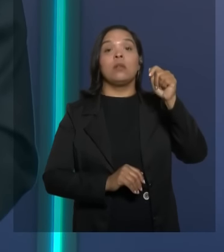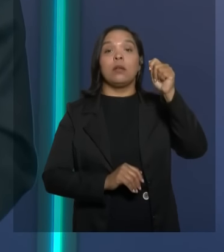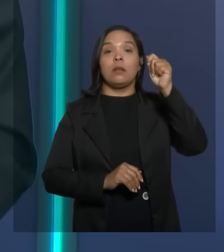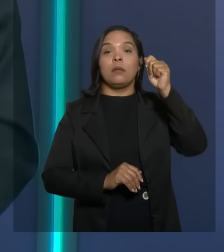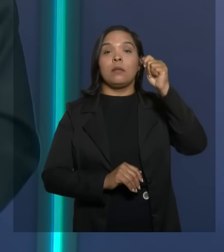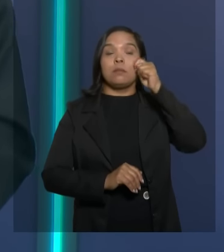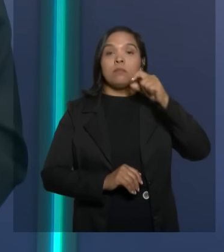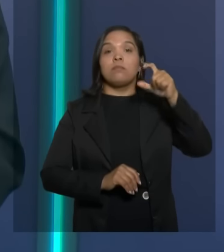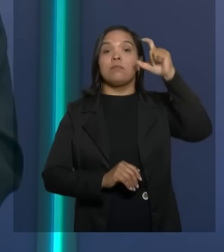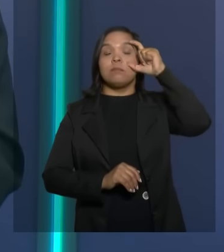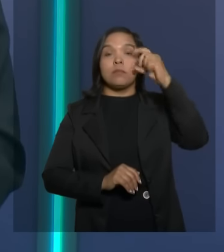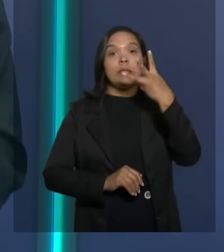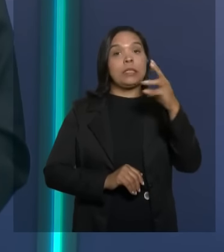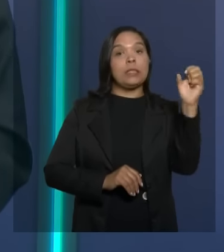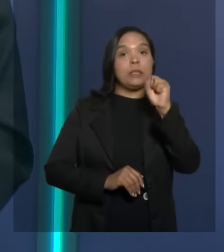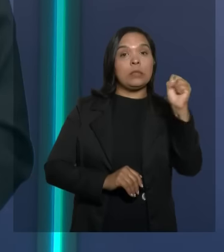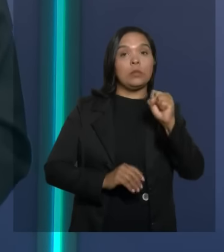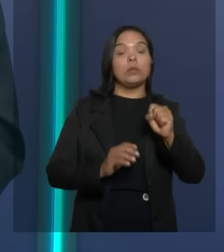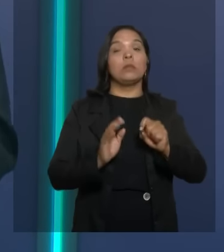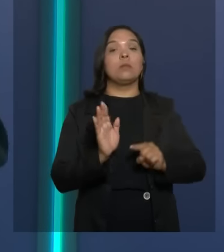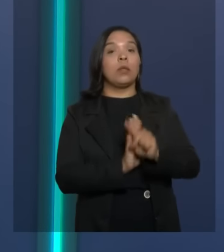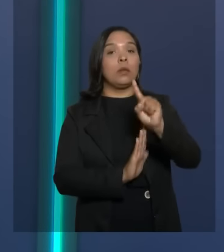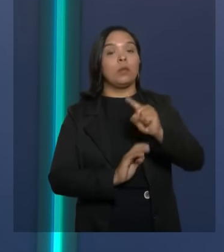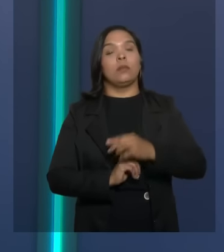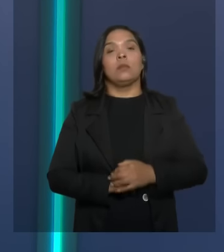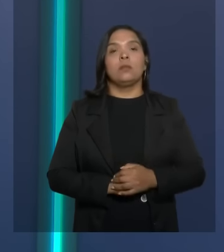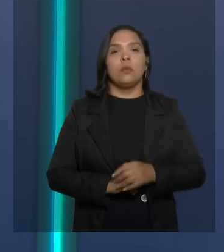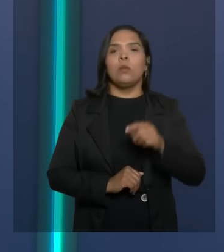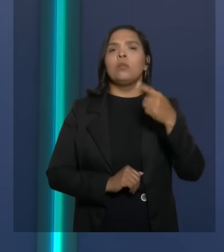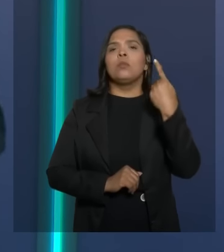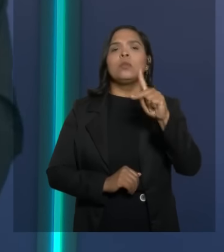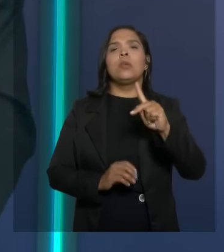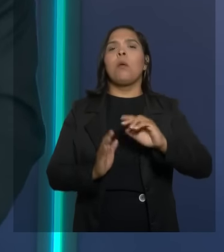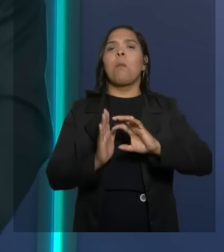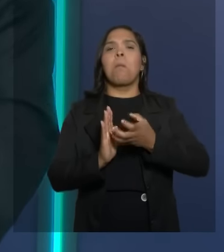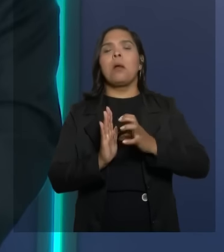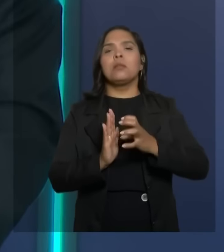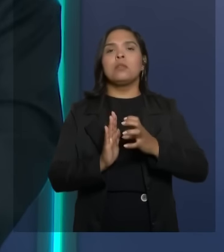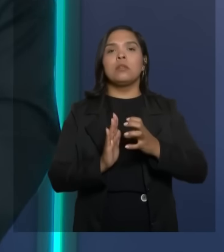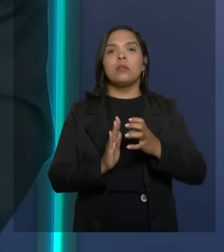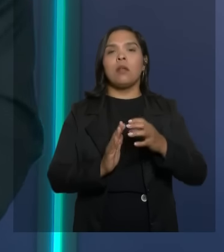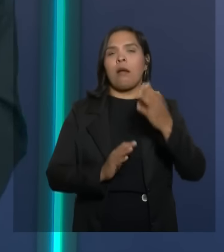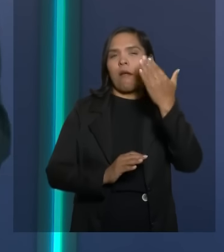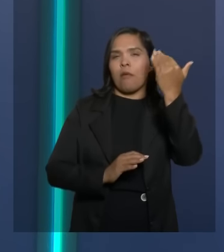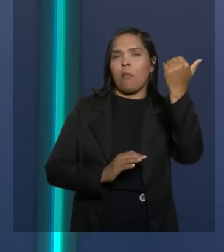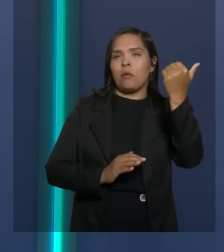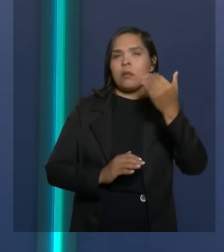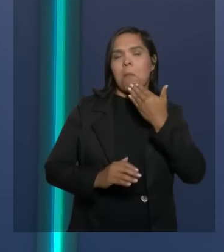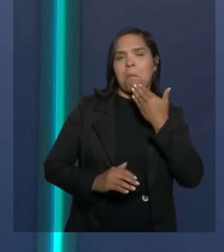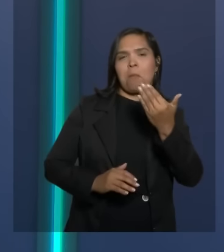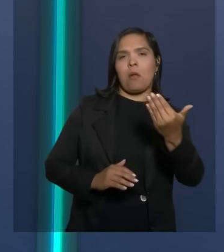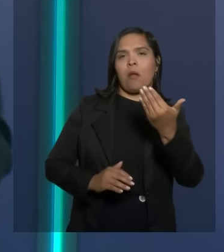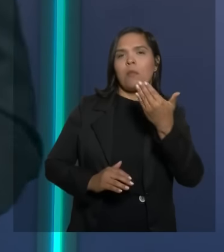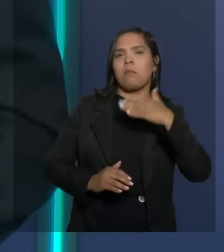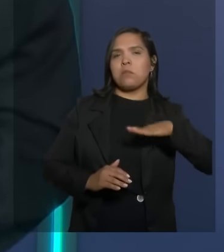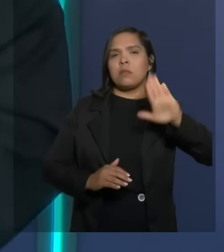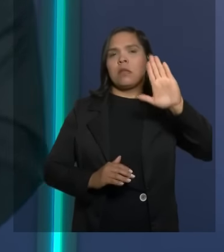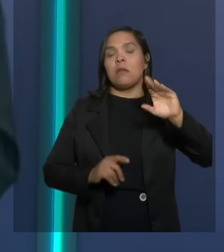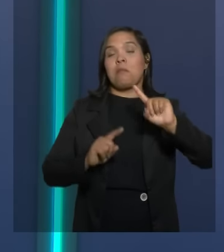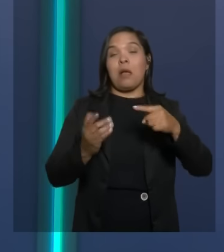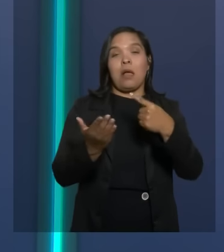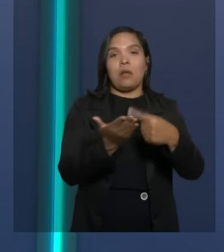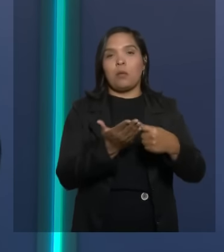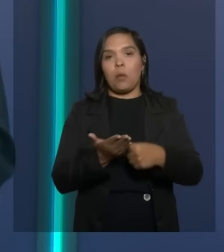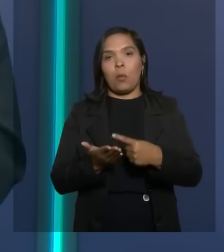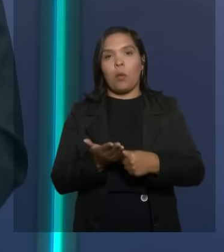Trinta segundos para a pergunta. Candidato, o seu partido é famoso por prometer e não cumprir. Prometeram a barragem do Catelé, não